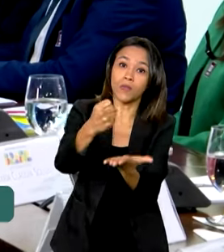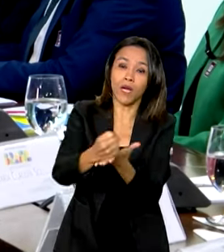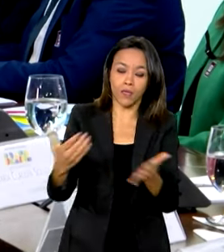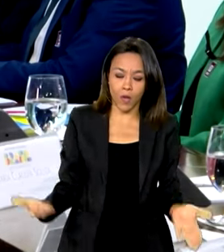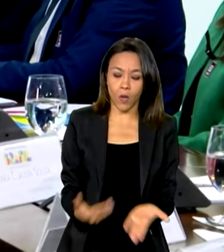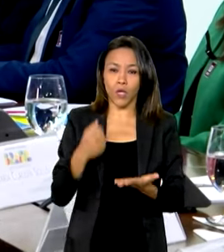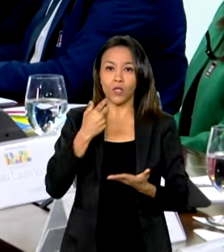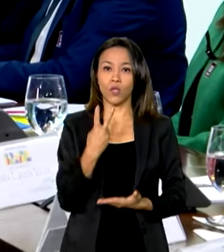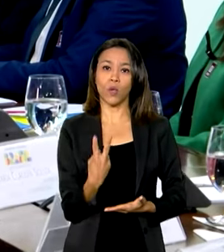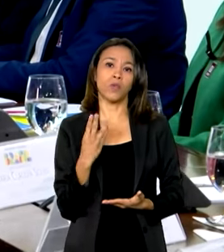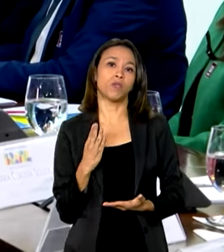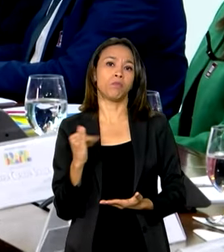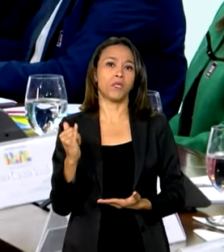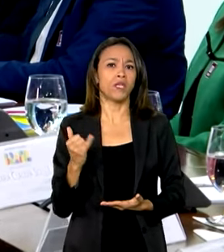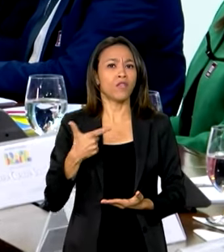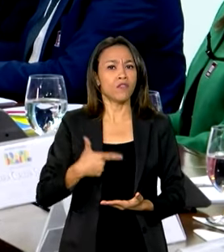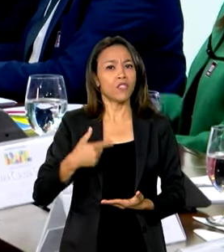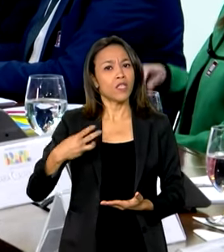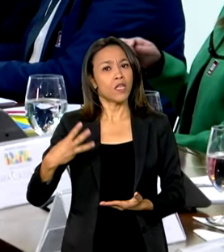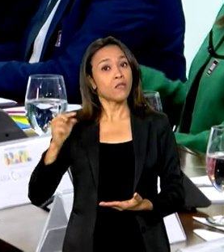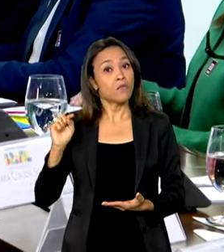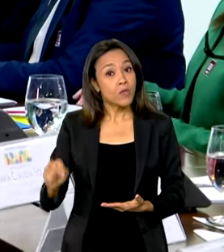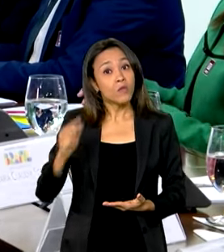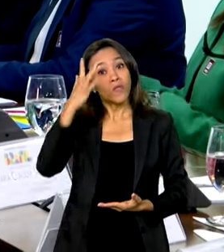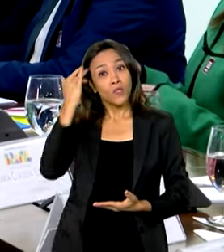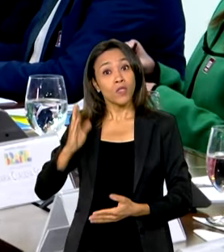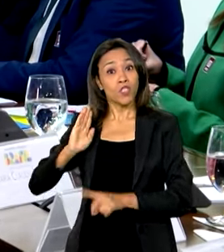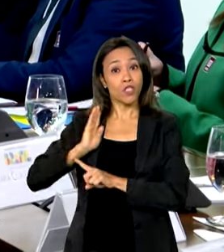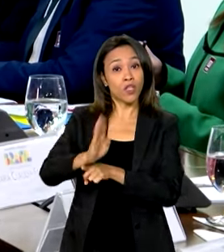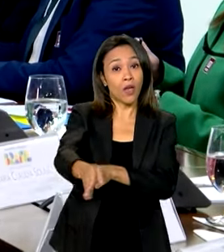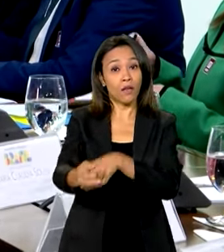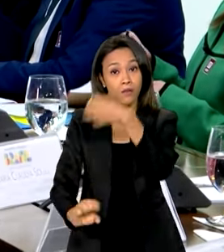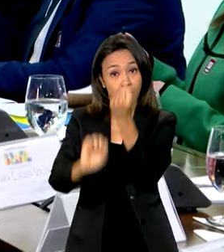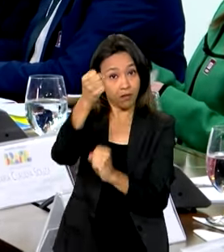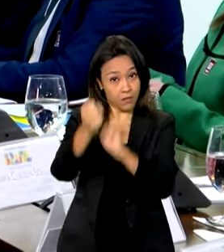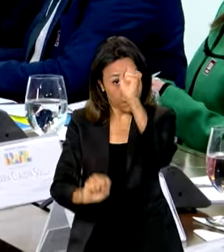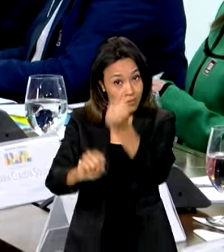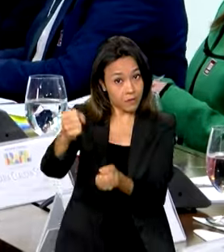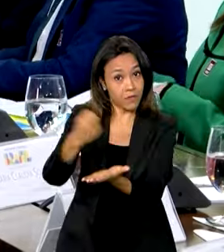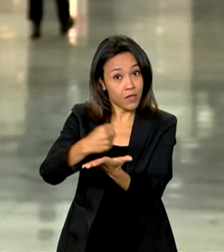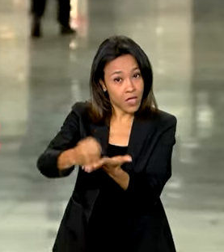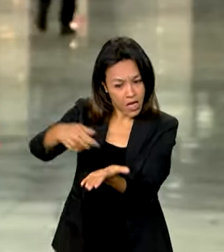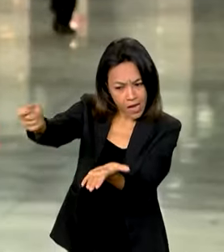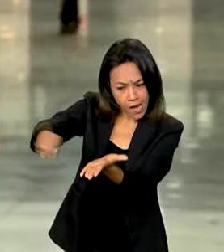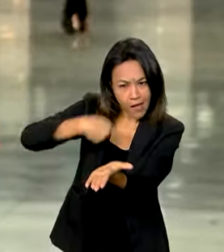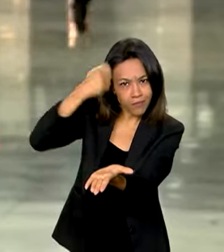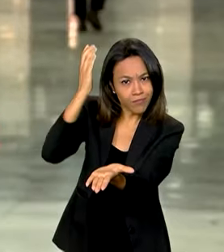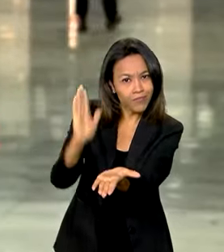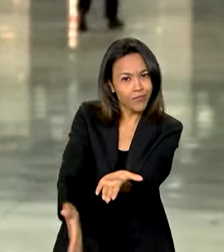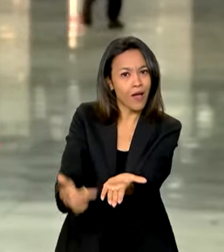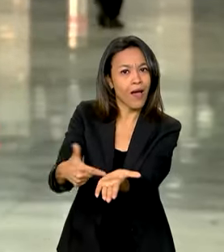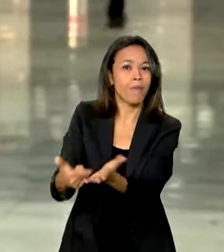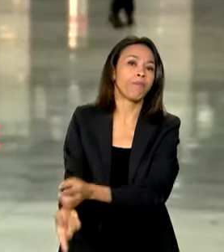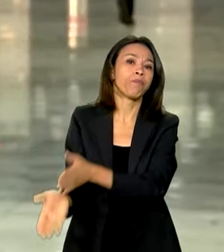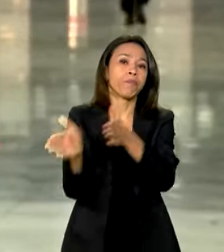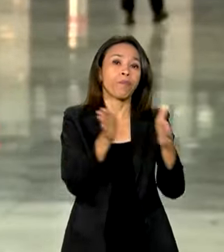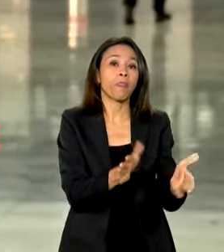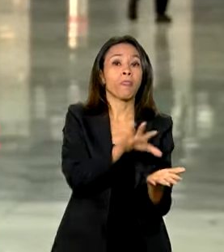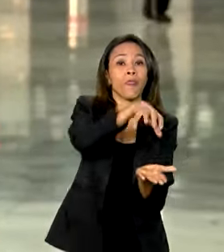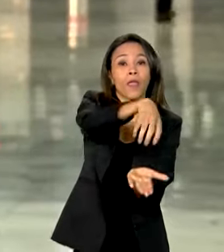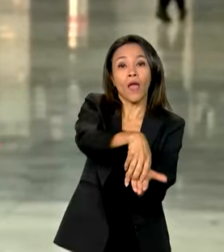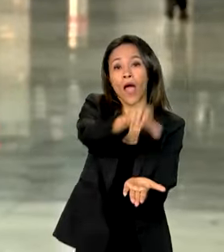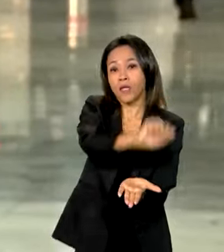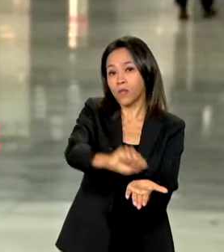e 23 mil pessoas trabalhando diretamente na indústria. Carteira assinada, formal. Segundo a Associação Brasileira da